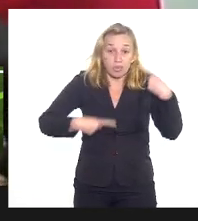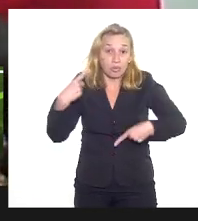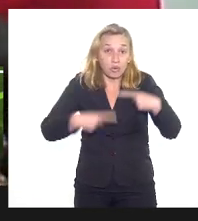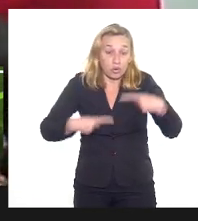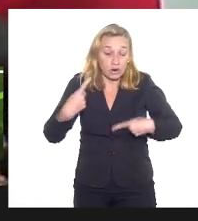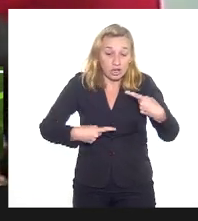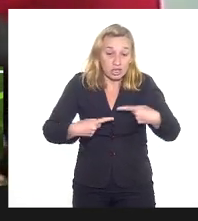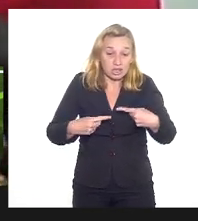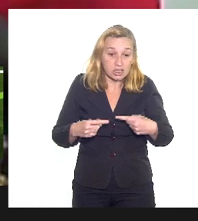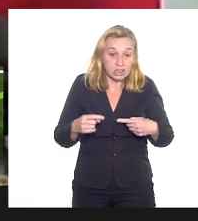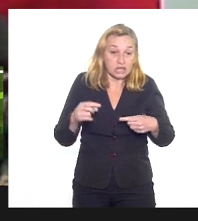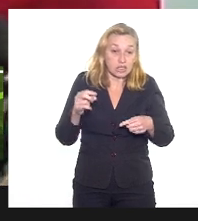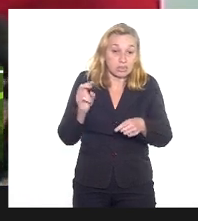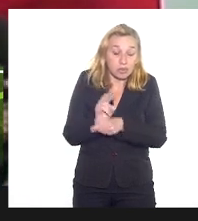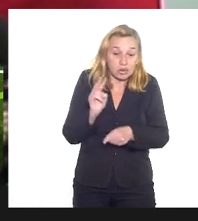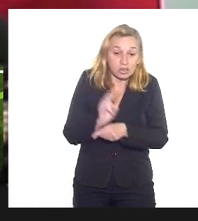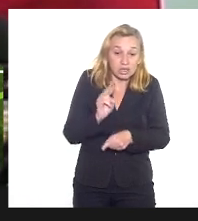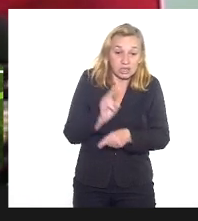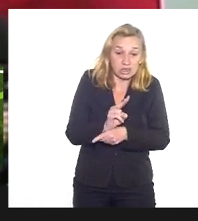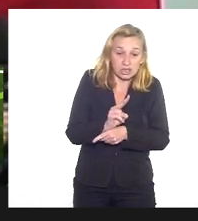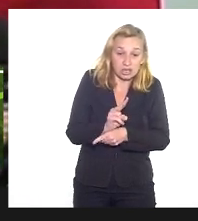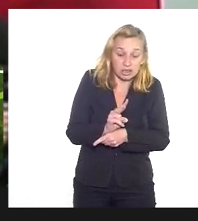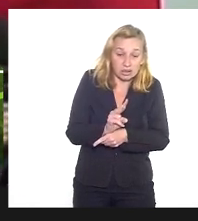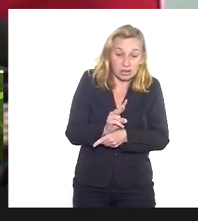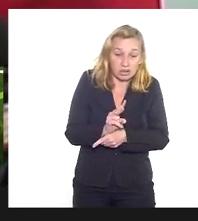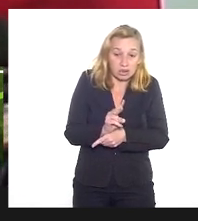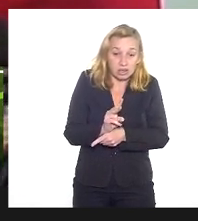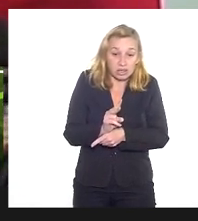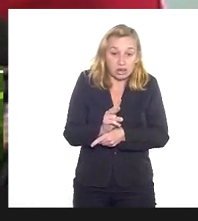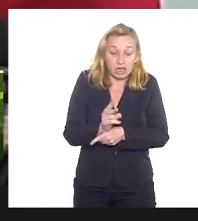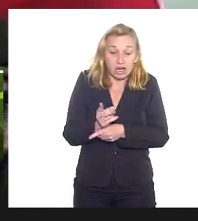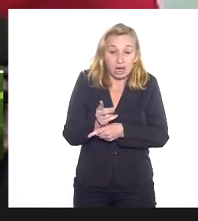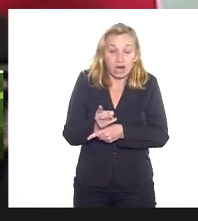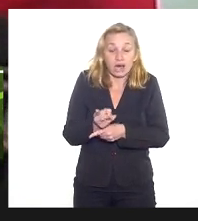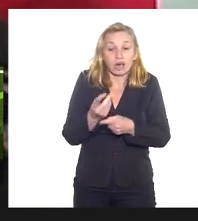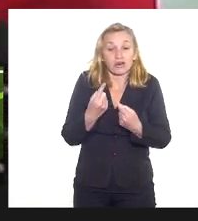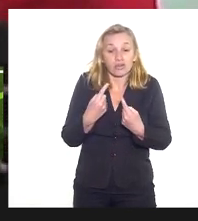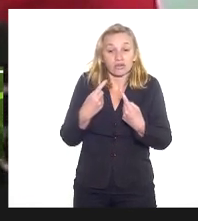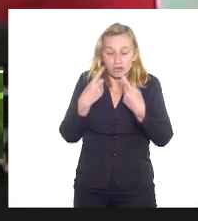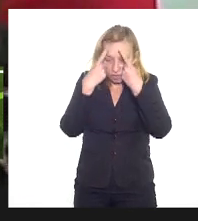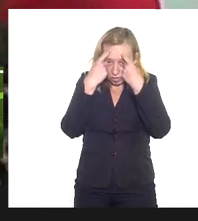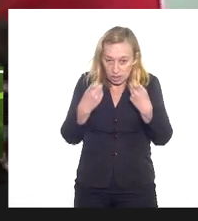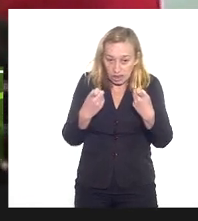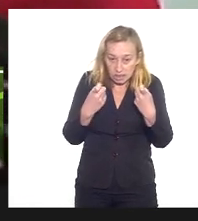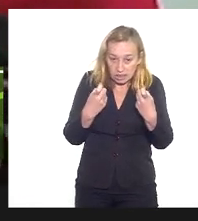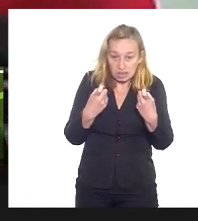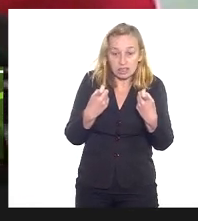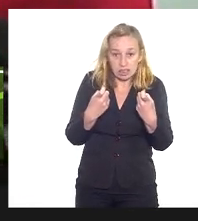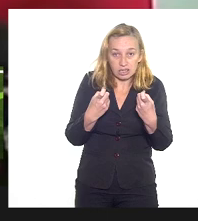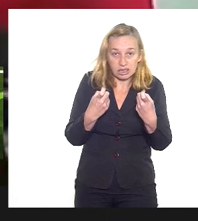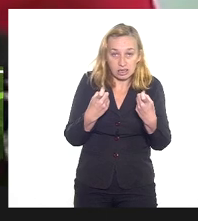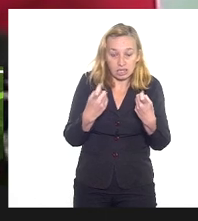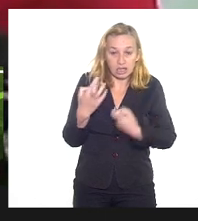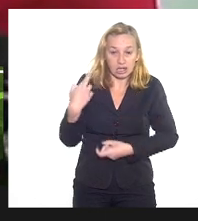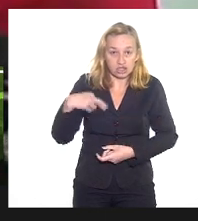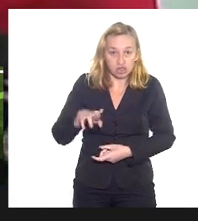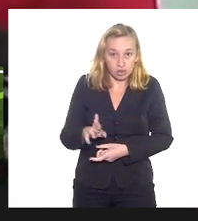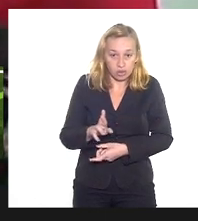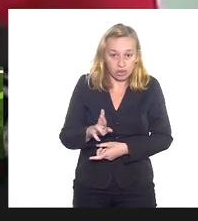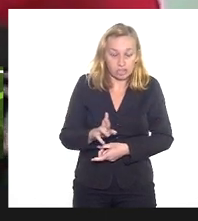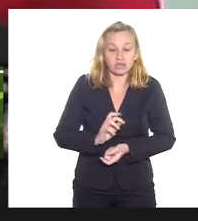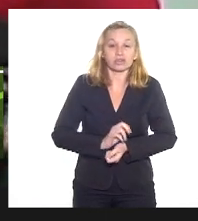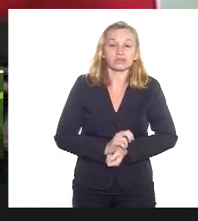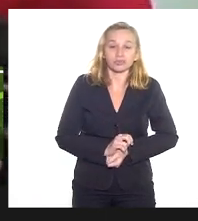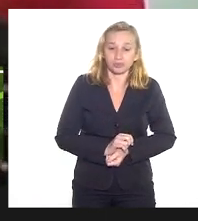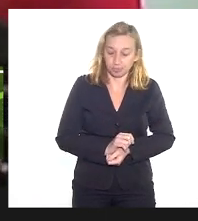vítimas de racismo religioso e a outra, a política de proteção às testemunhas, aos defensores